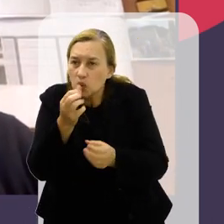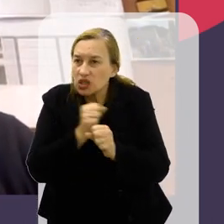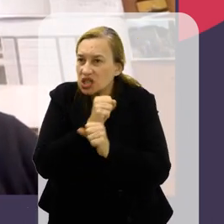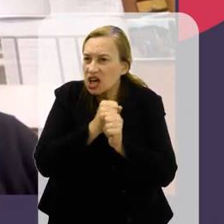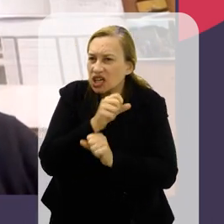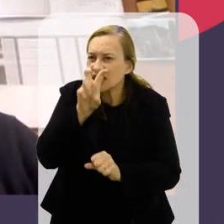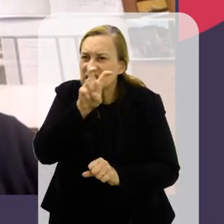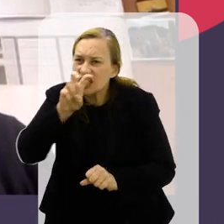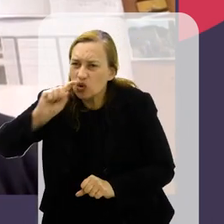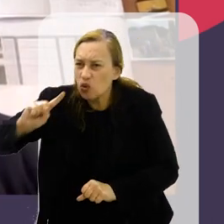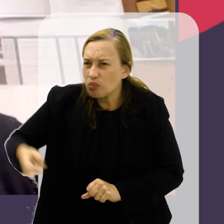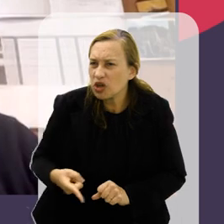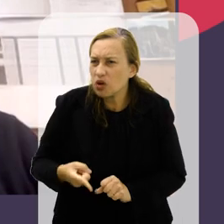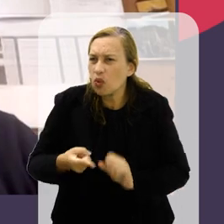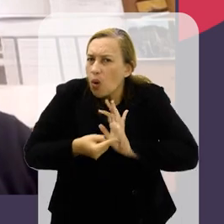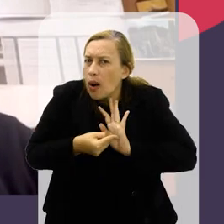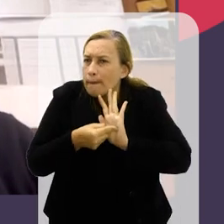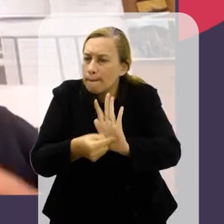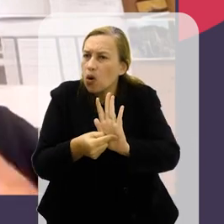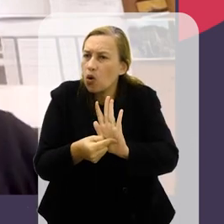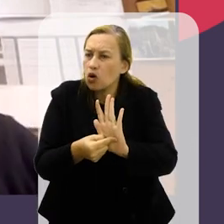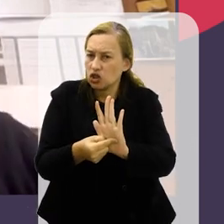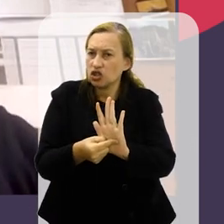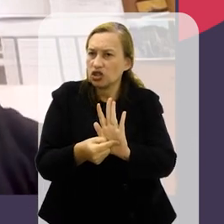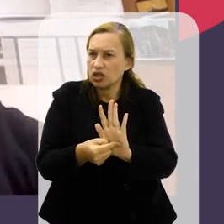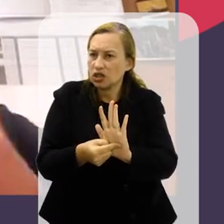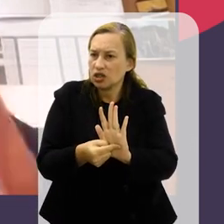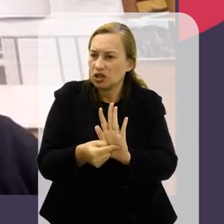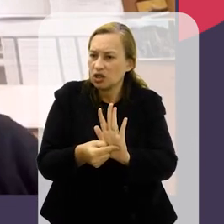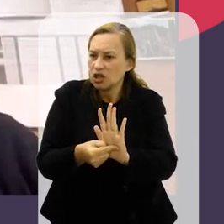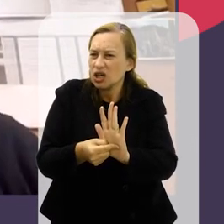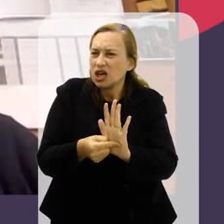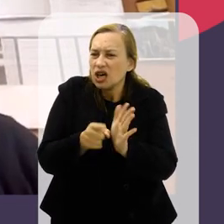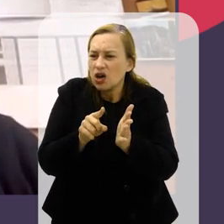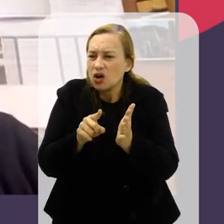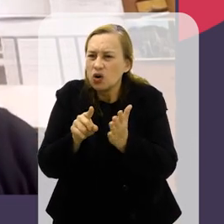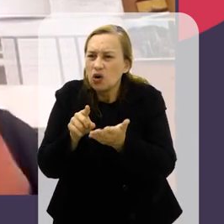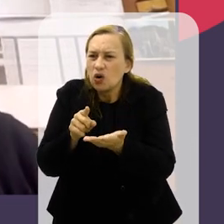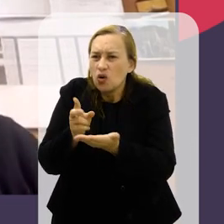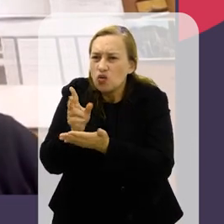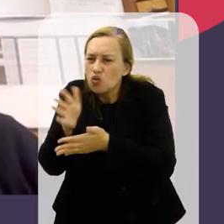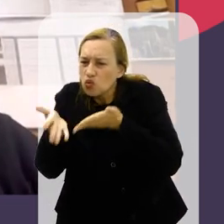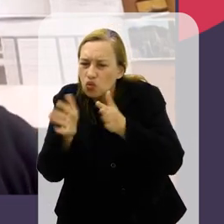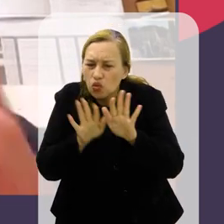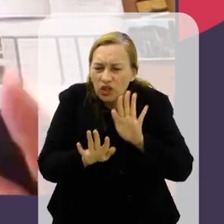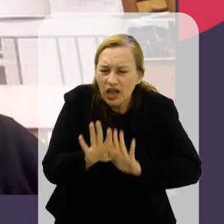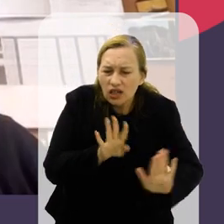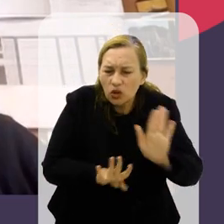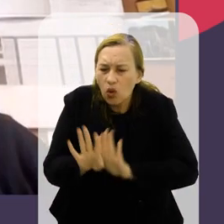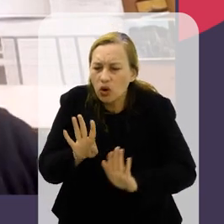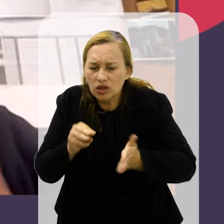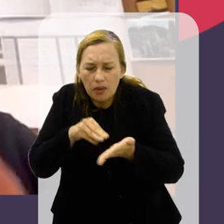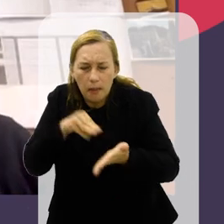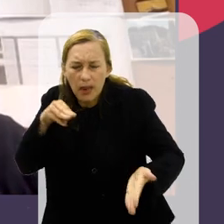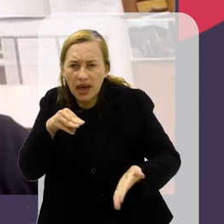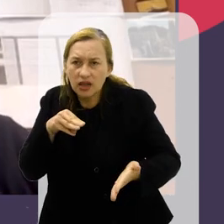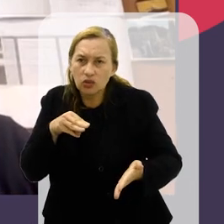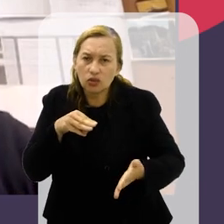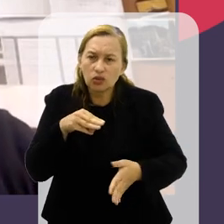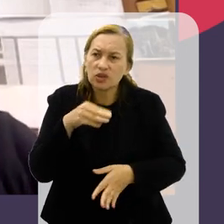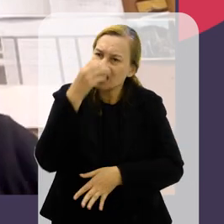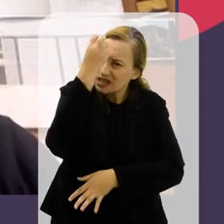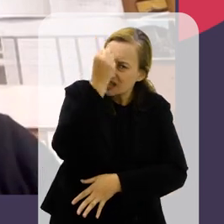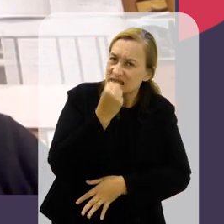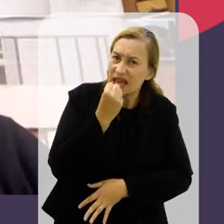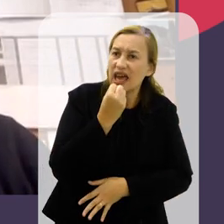das quais, por uma questão computacional, 5 mil, uma amostra extraída de maneira aleatória, quer dizer, cuidadosa,